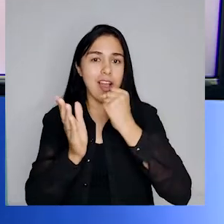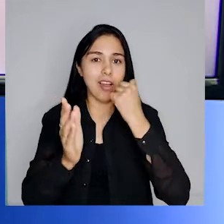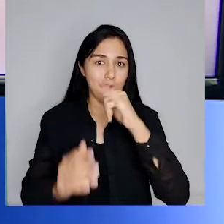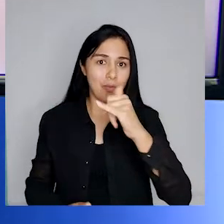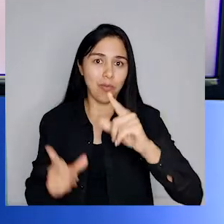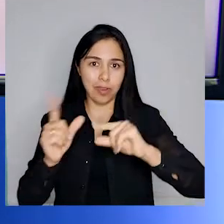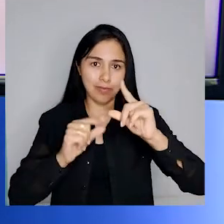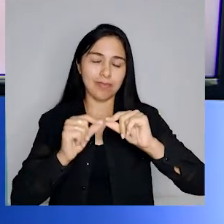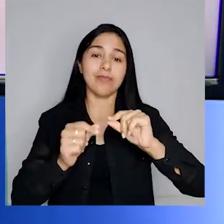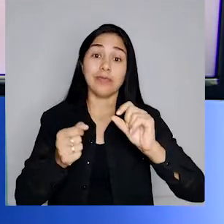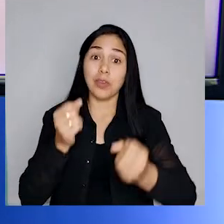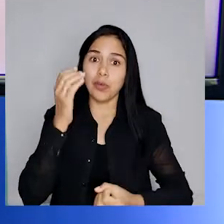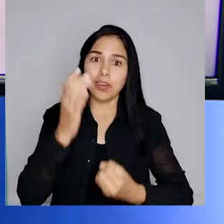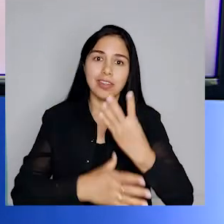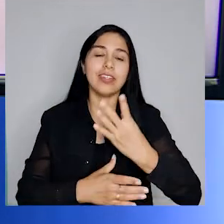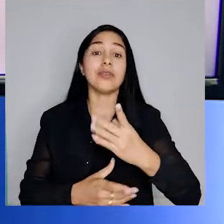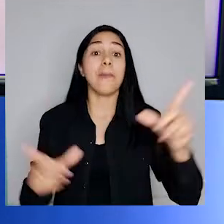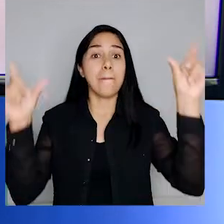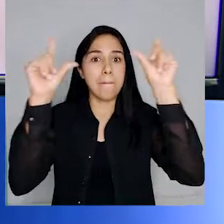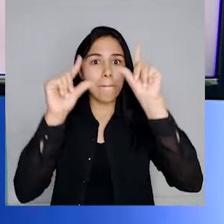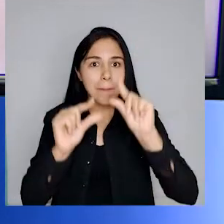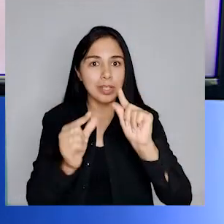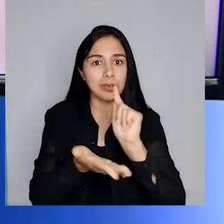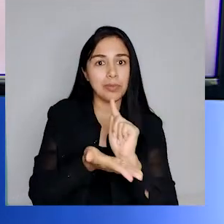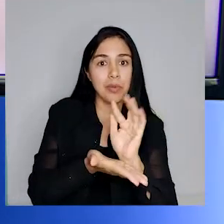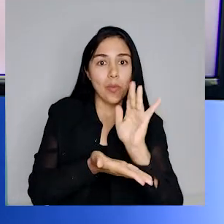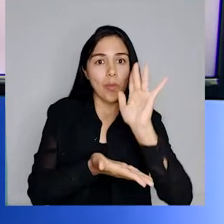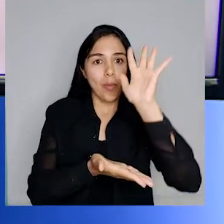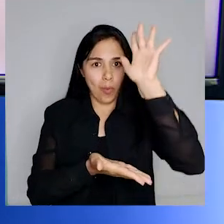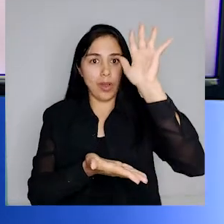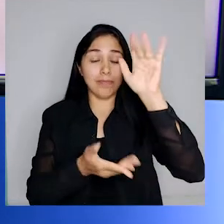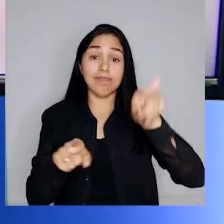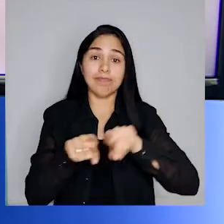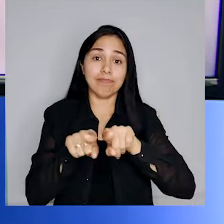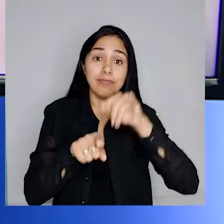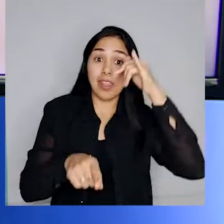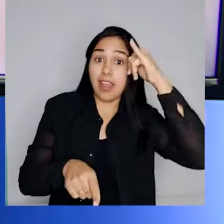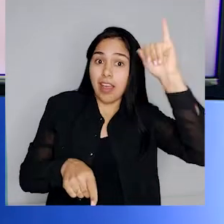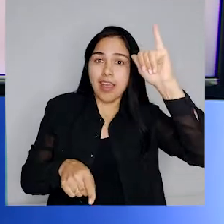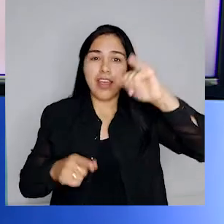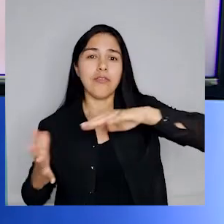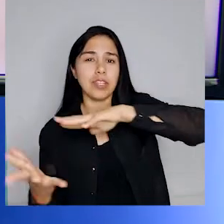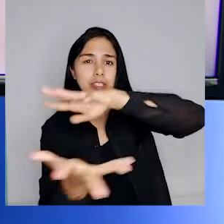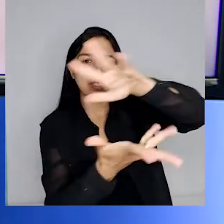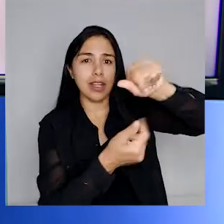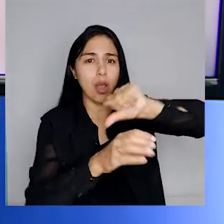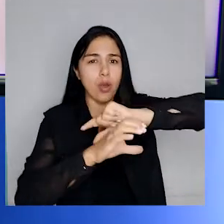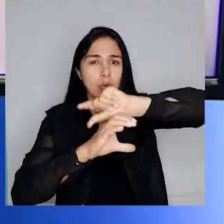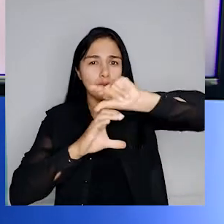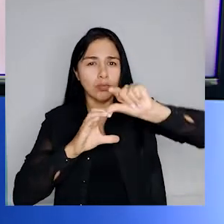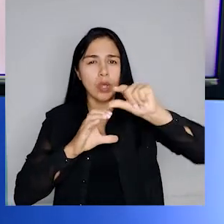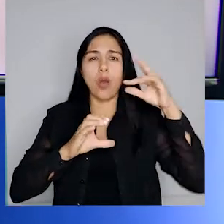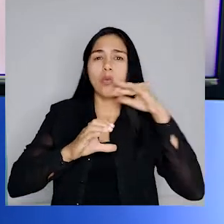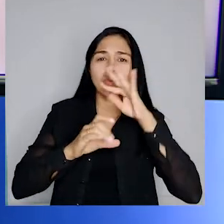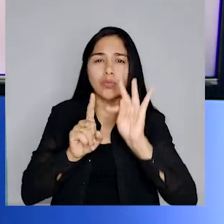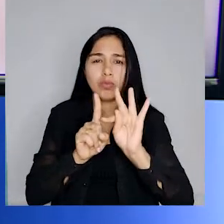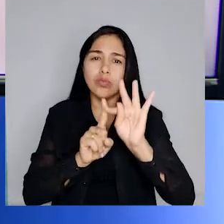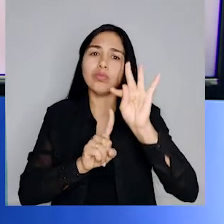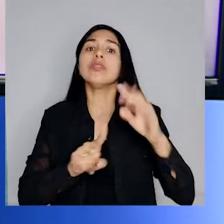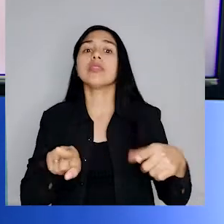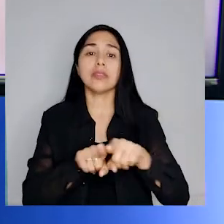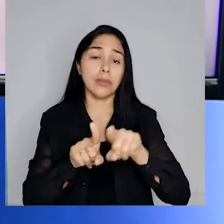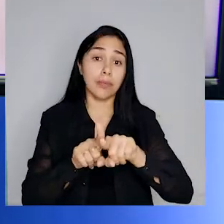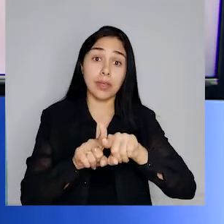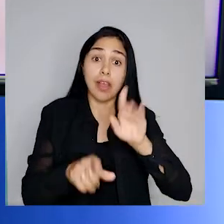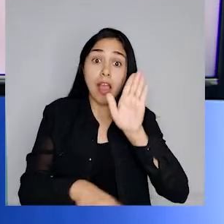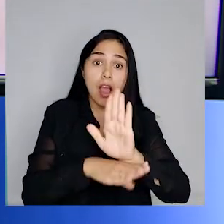projetados para reduzir a emissão de gases com efeito estufa e outros poluentes, além de ajudar na identificação